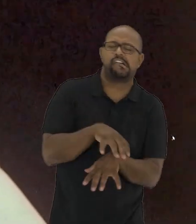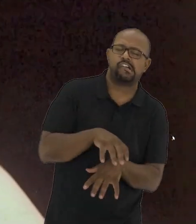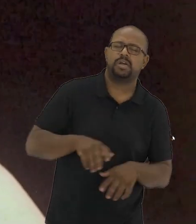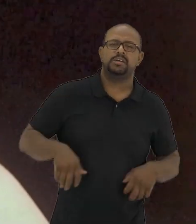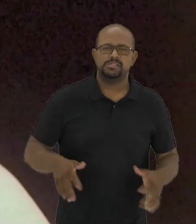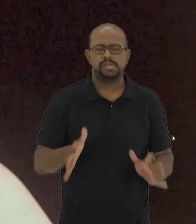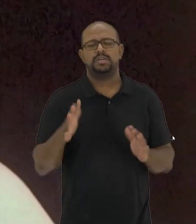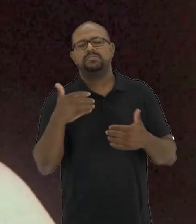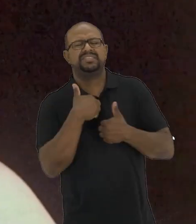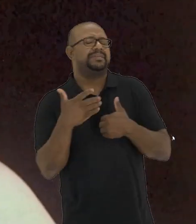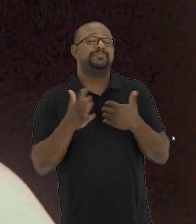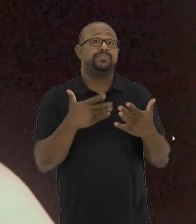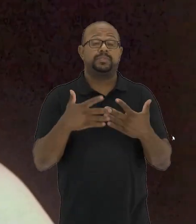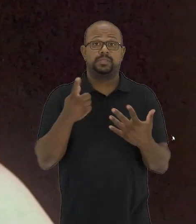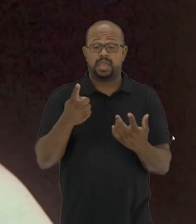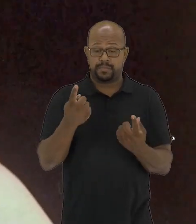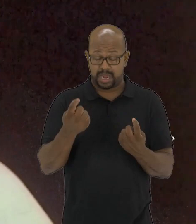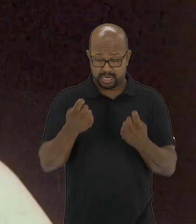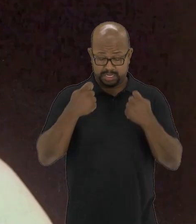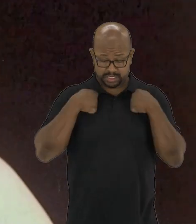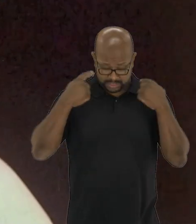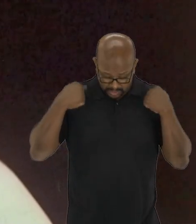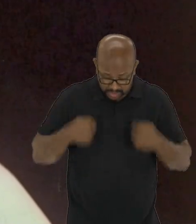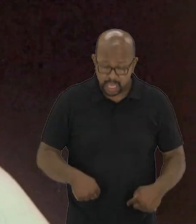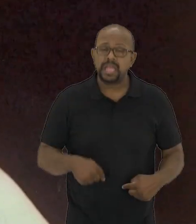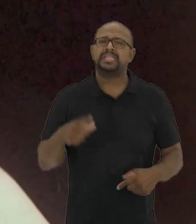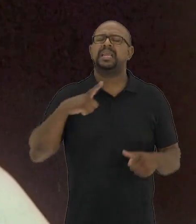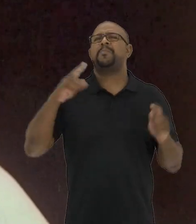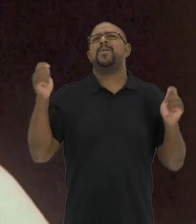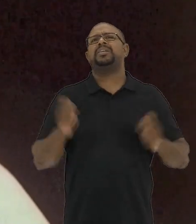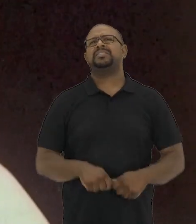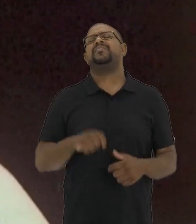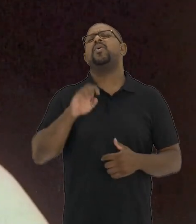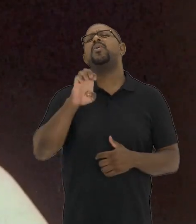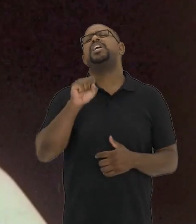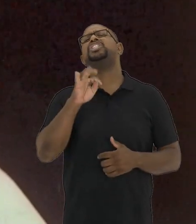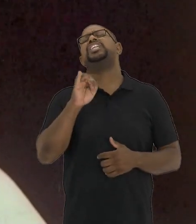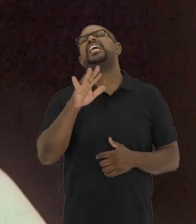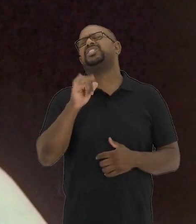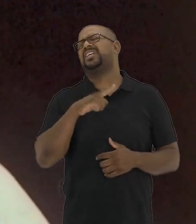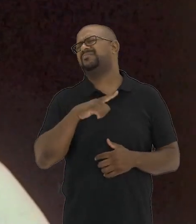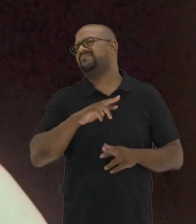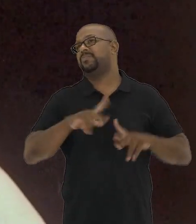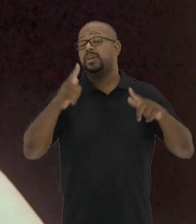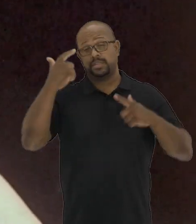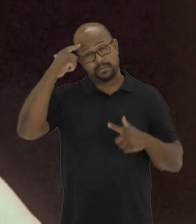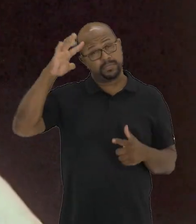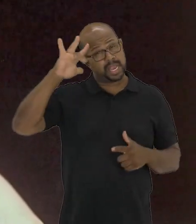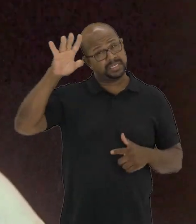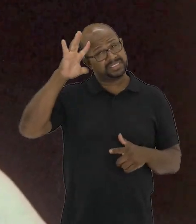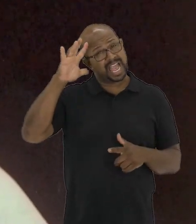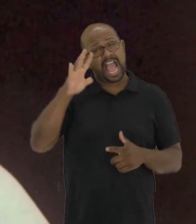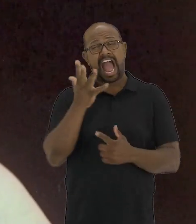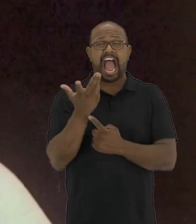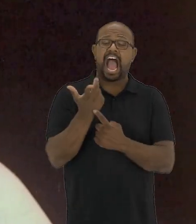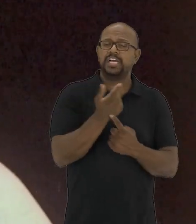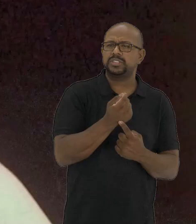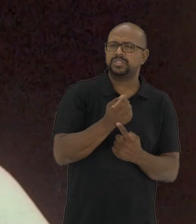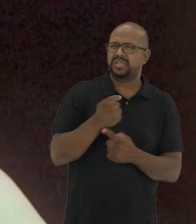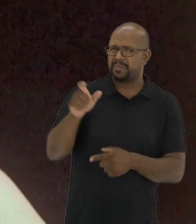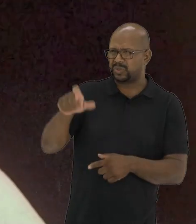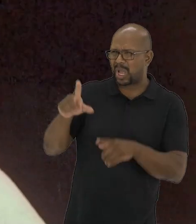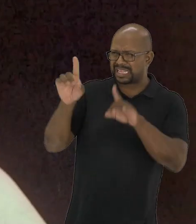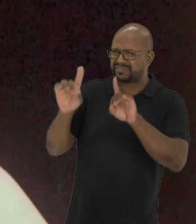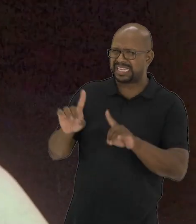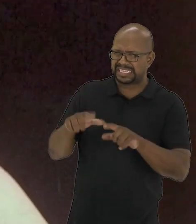lançaram a nossa convivência social uma gigante transformação estética. Quando pensamos na arte produzida